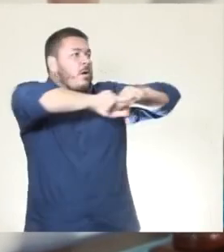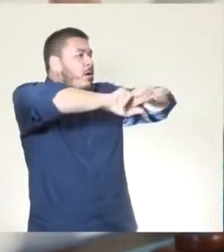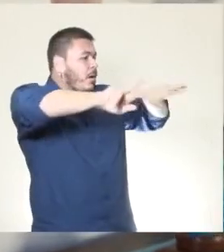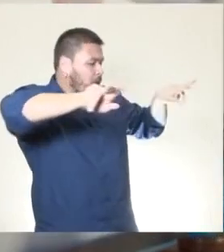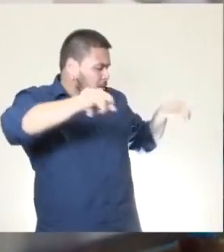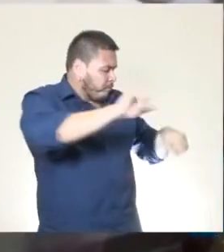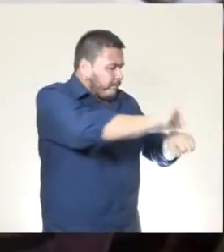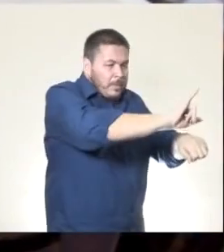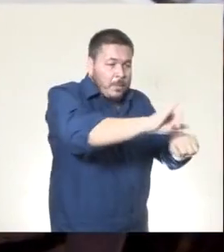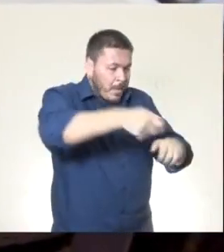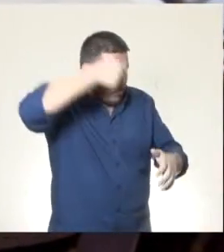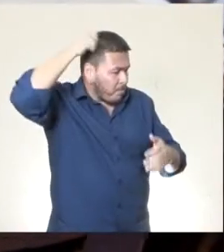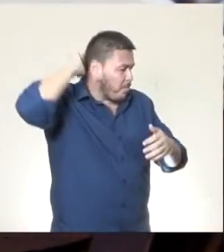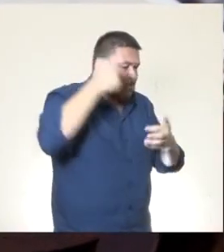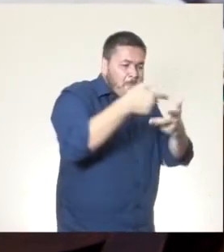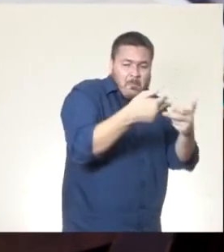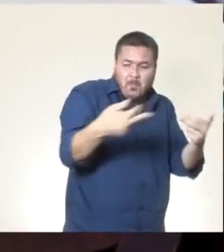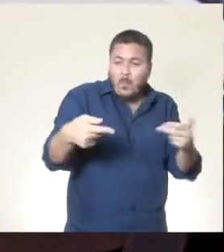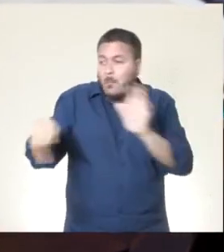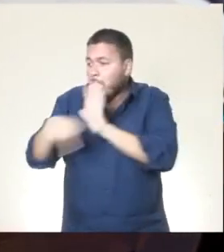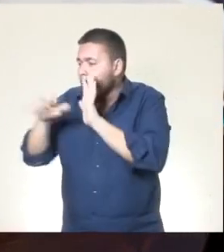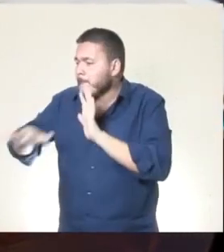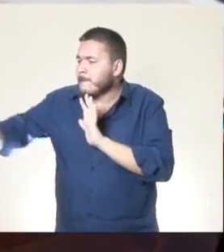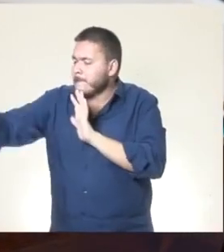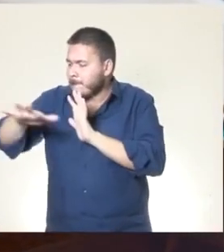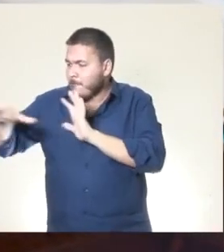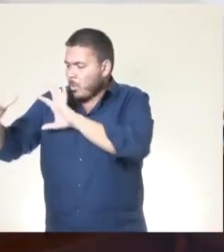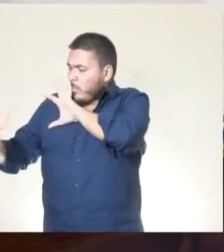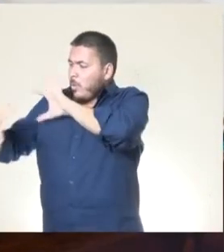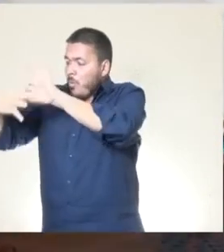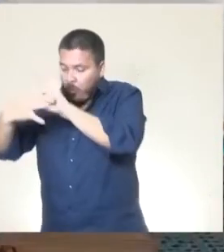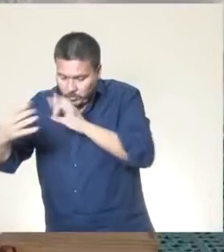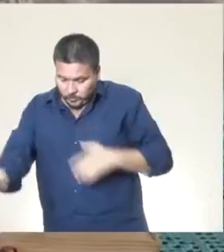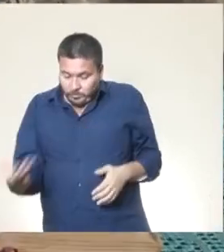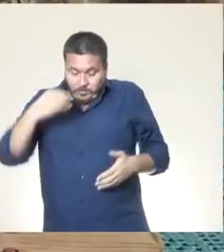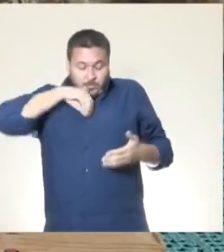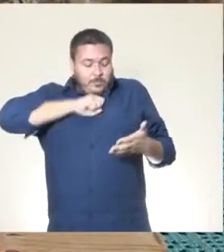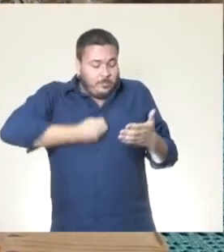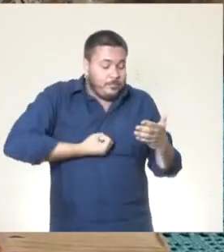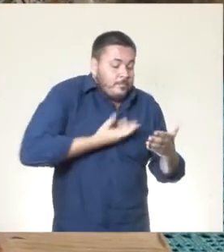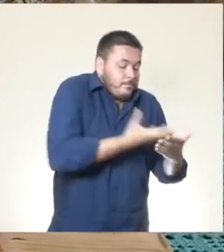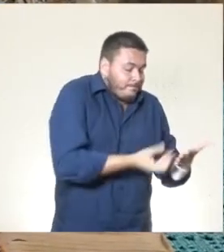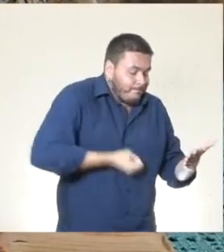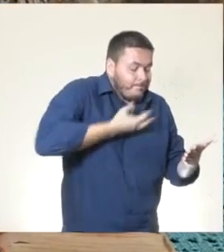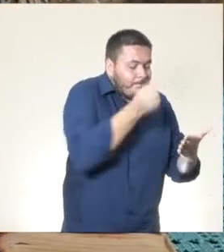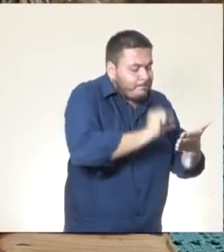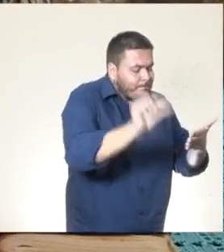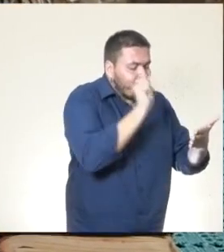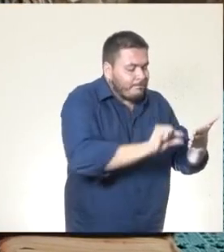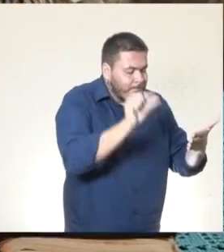Cora, os seus objetos tão ligados a esse universo que ela soube traduzir em